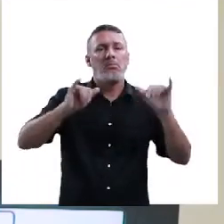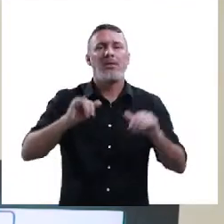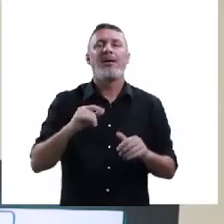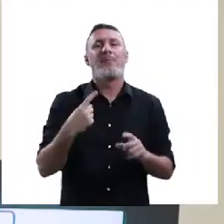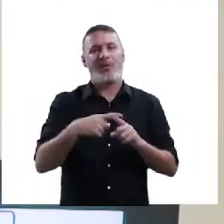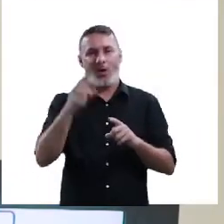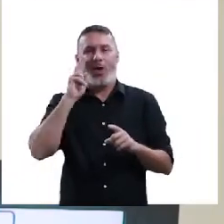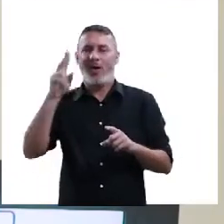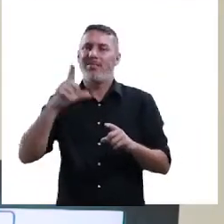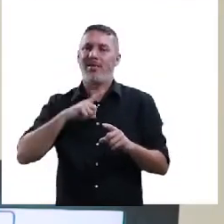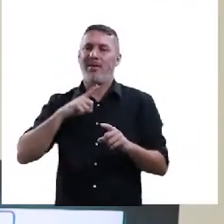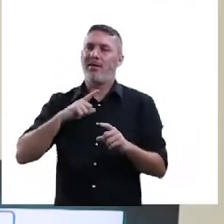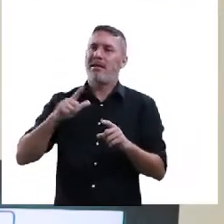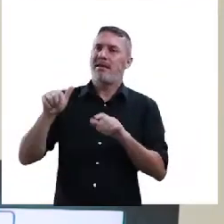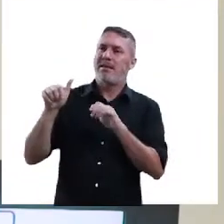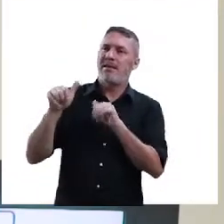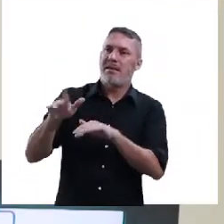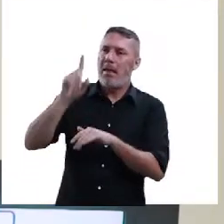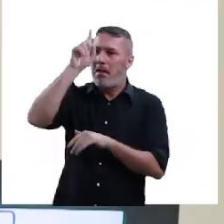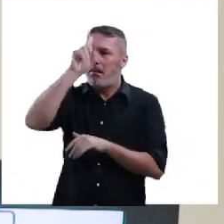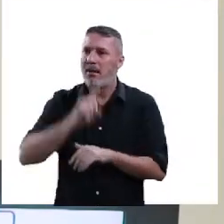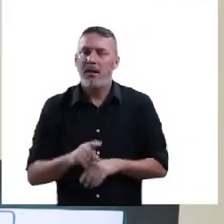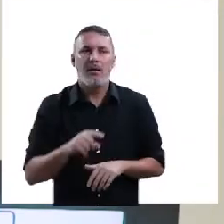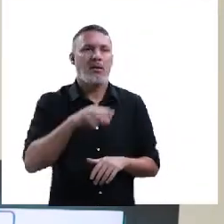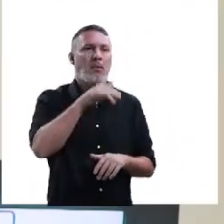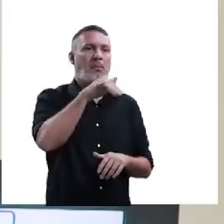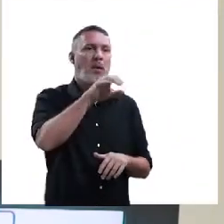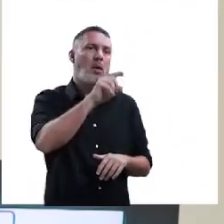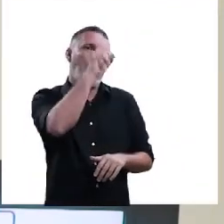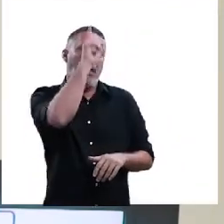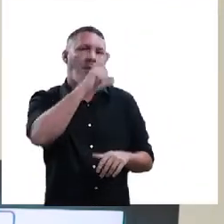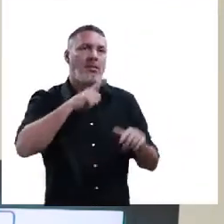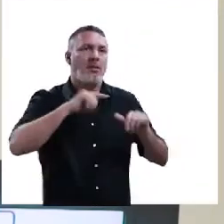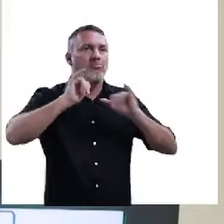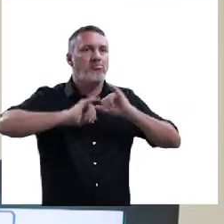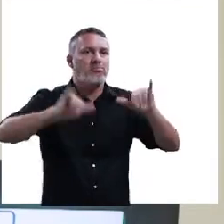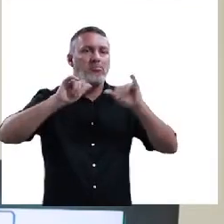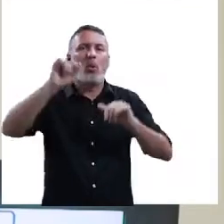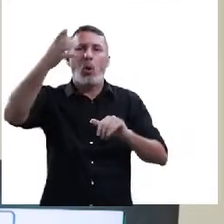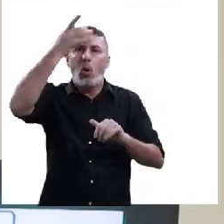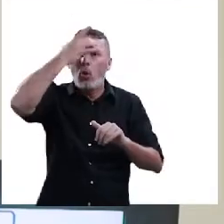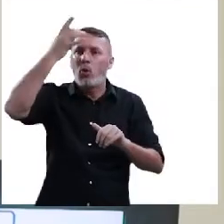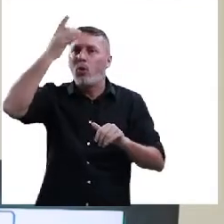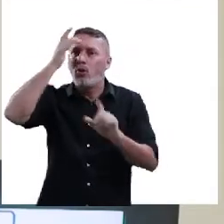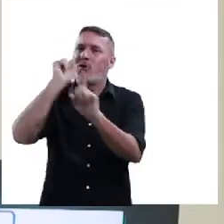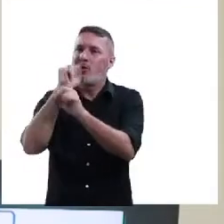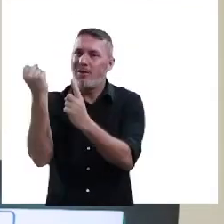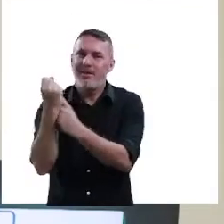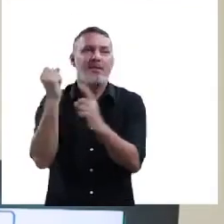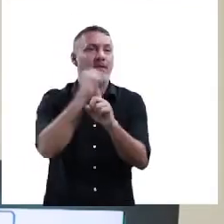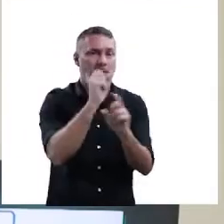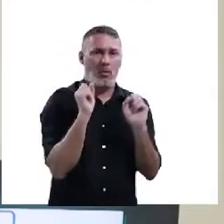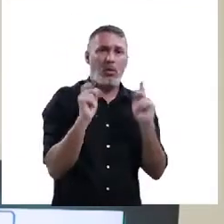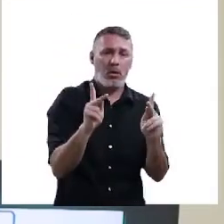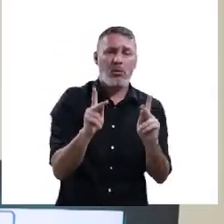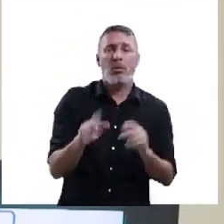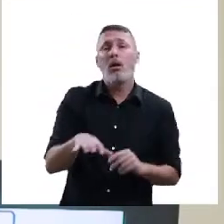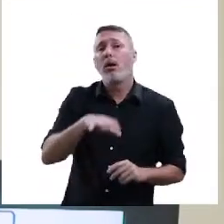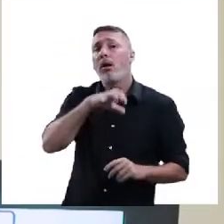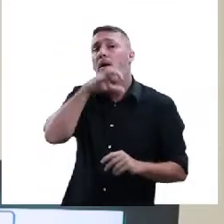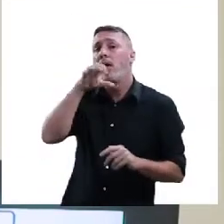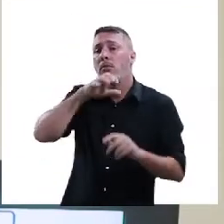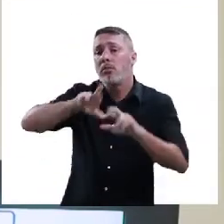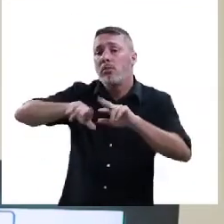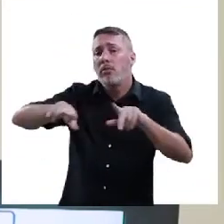setembro amarelo, o maio amarelo, por causa de algumas causas que precisam ser mudadas na sociedade. Beleza. E os animais que